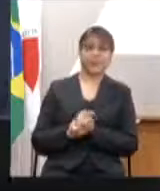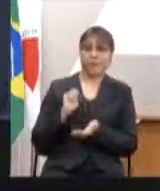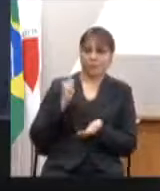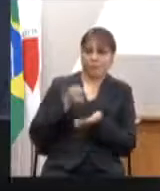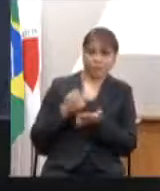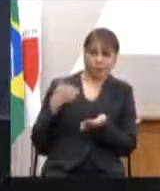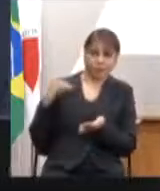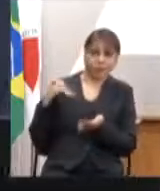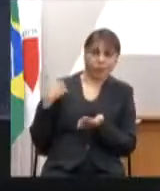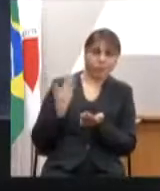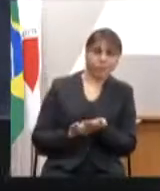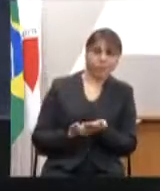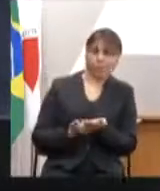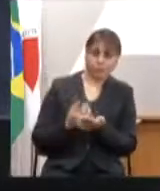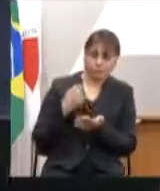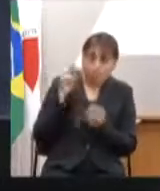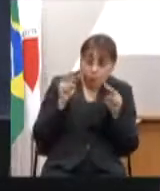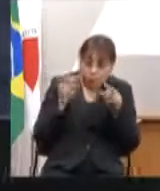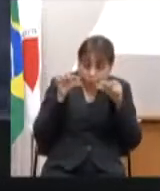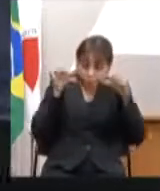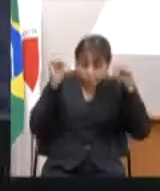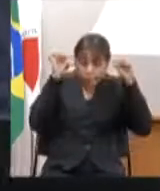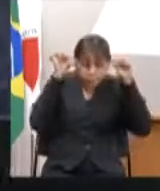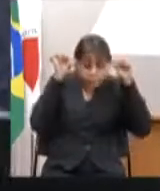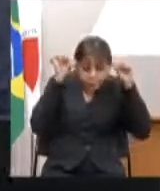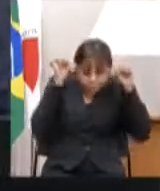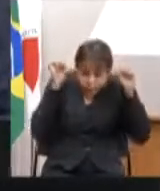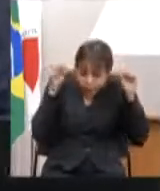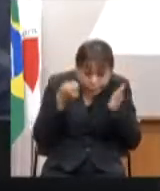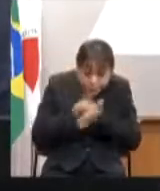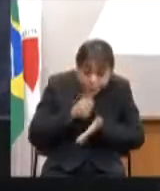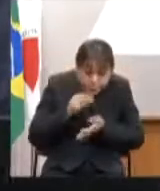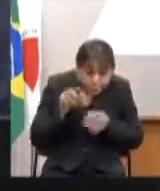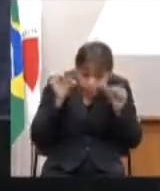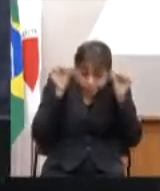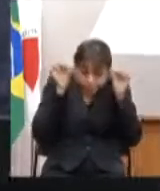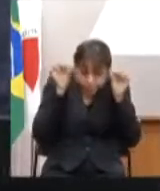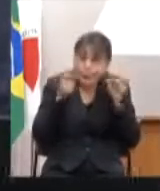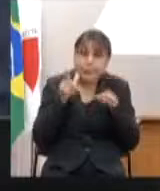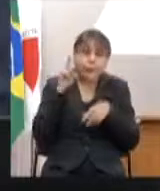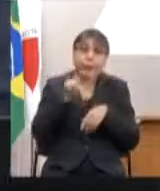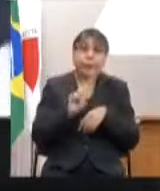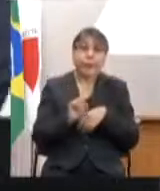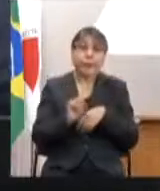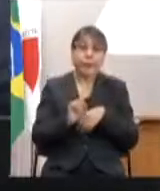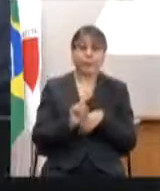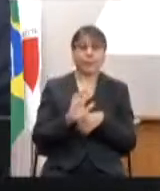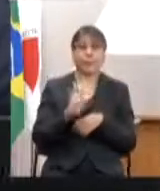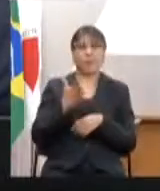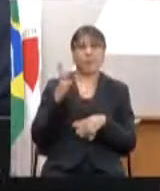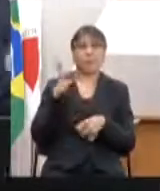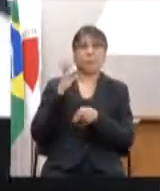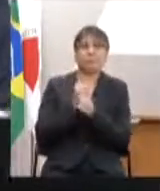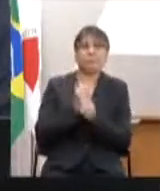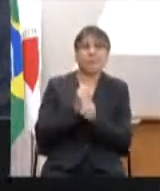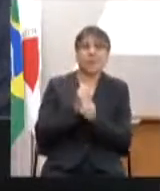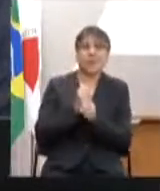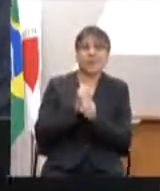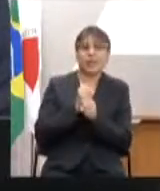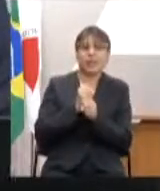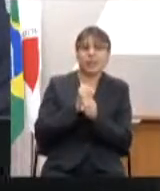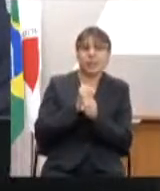até agora, que nem com óculos eu estou enxergando. pagou-se até agora, esse ano, aproximadamente, menos de